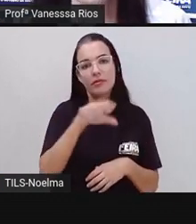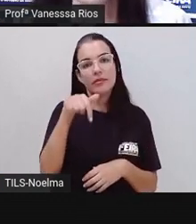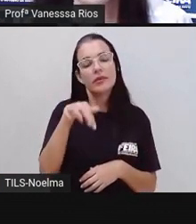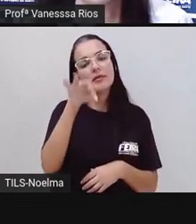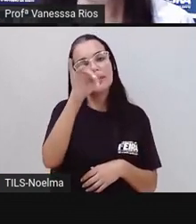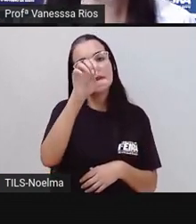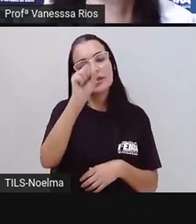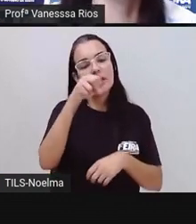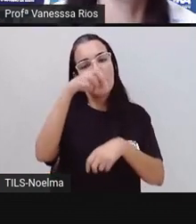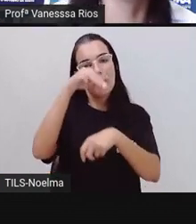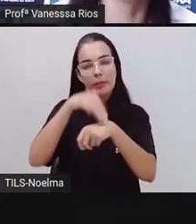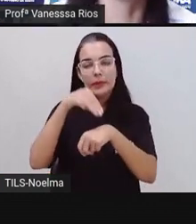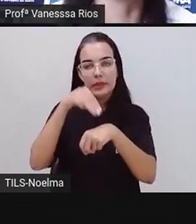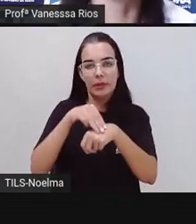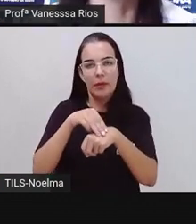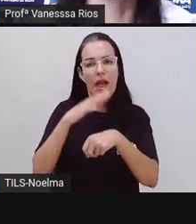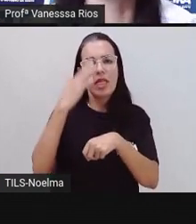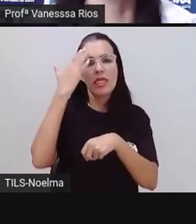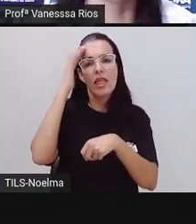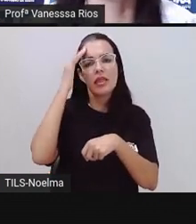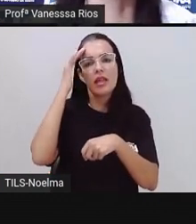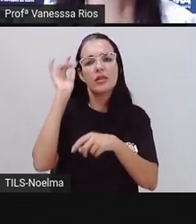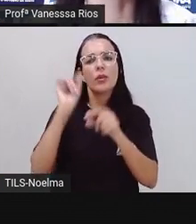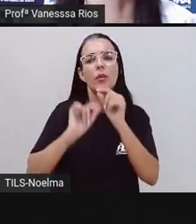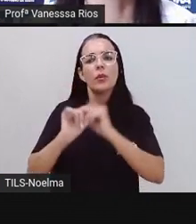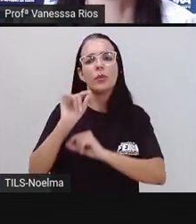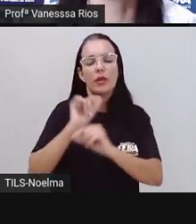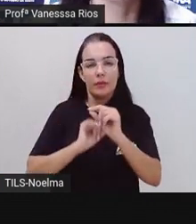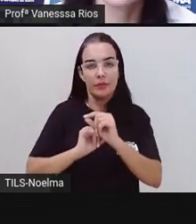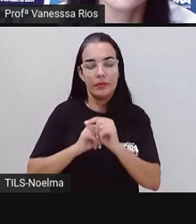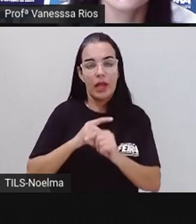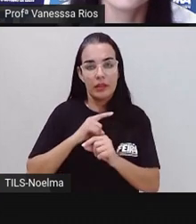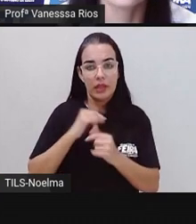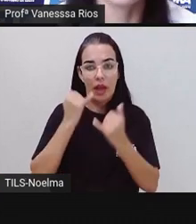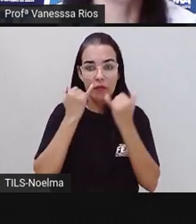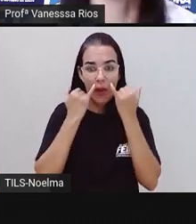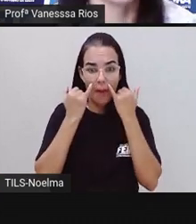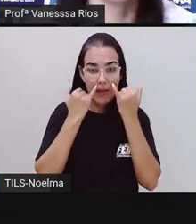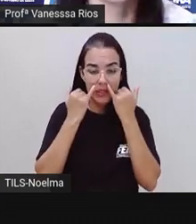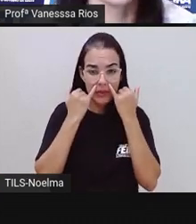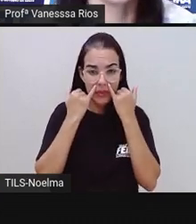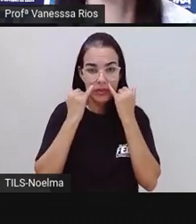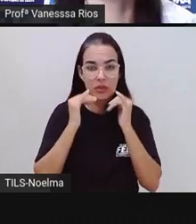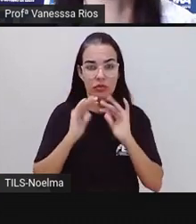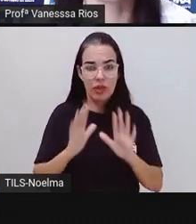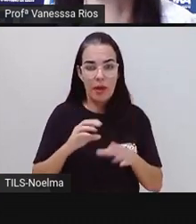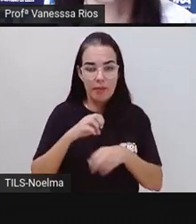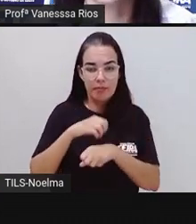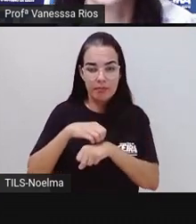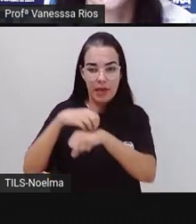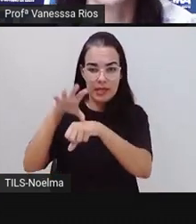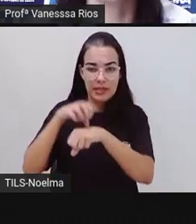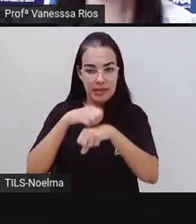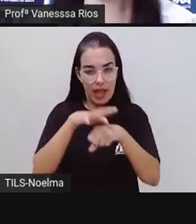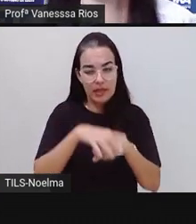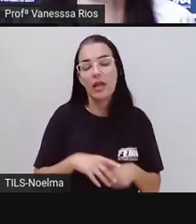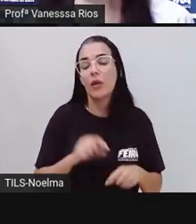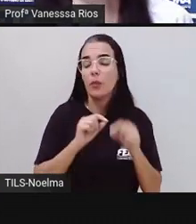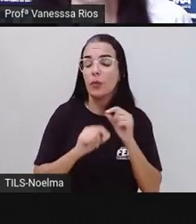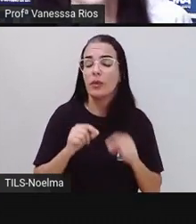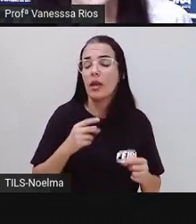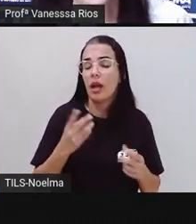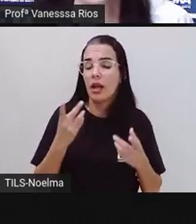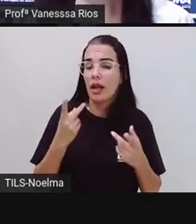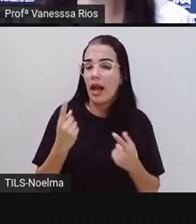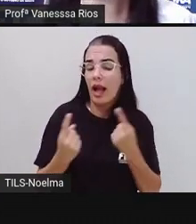Feira de Santana. Entendendo aí que, além das informações que foram passadas, cada distrito possui as